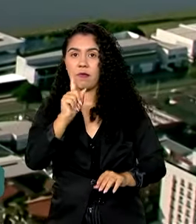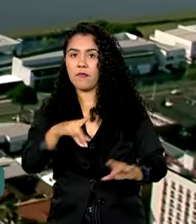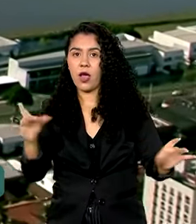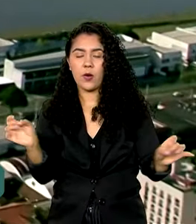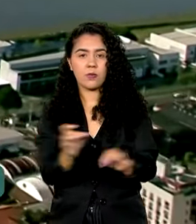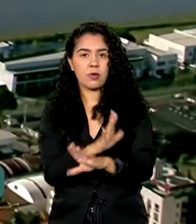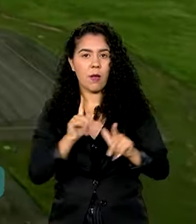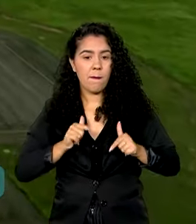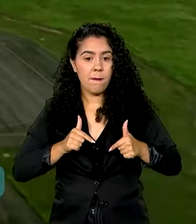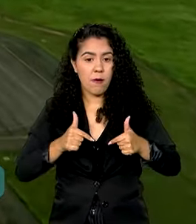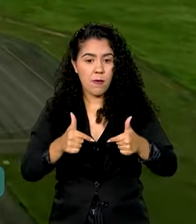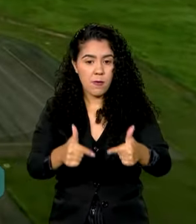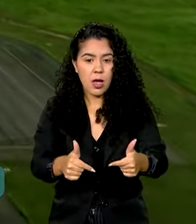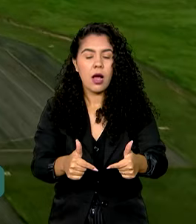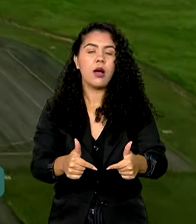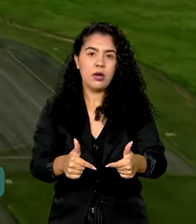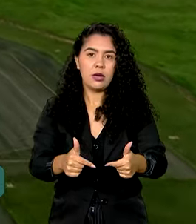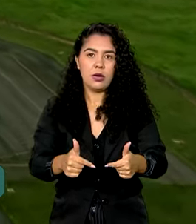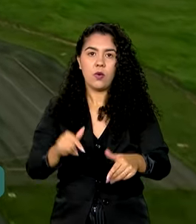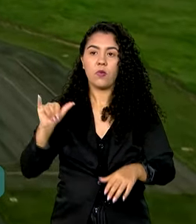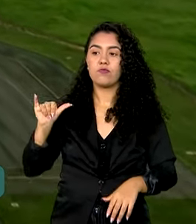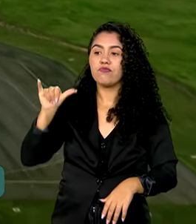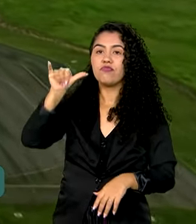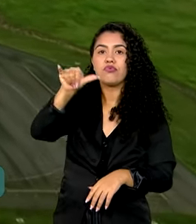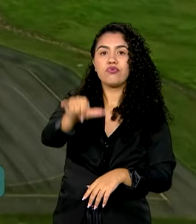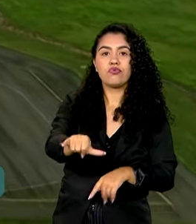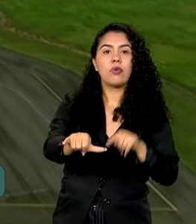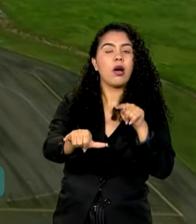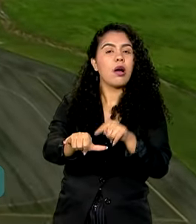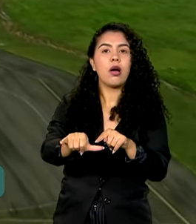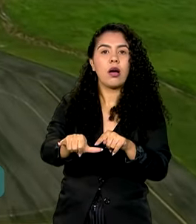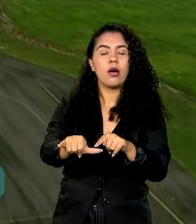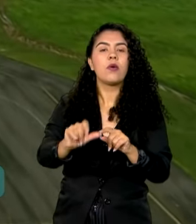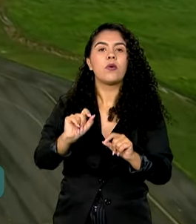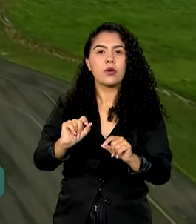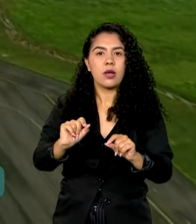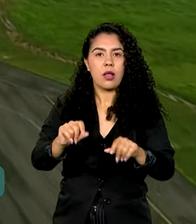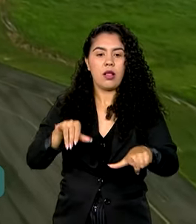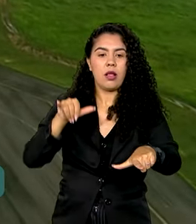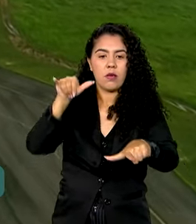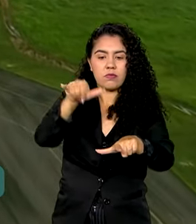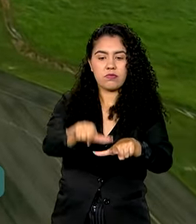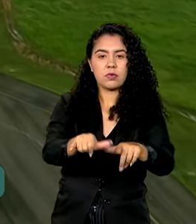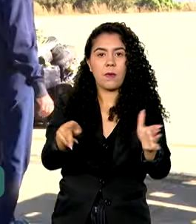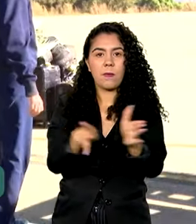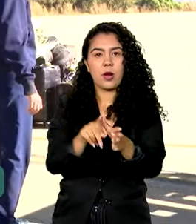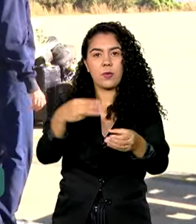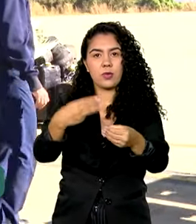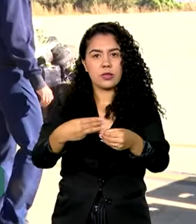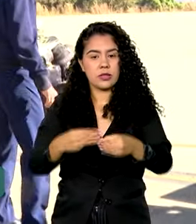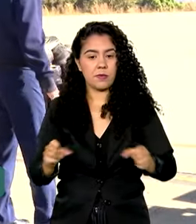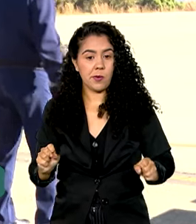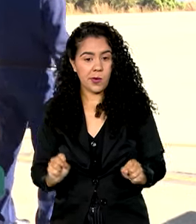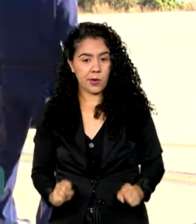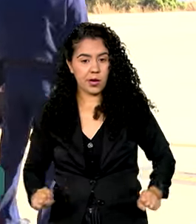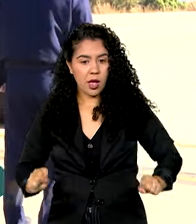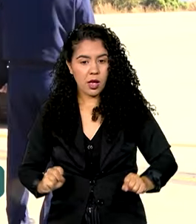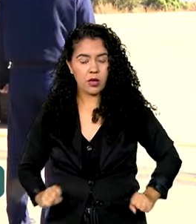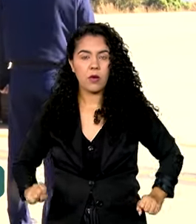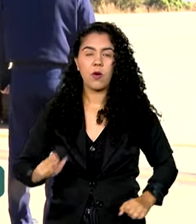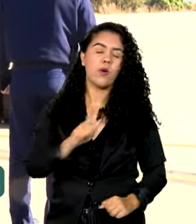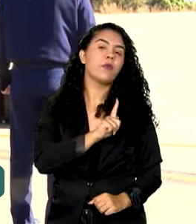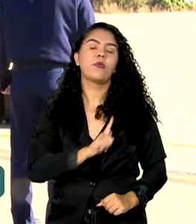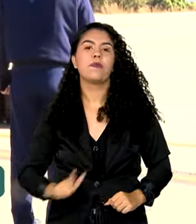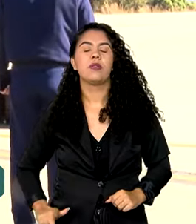reabertura completa, os voos continuarão sendo operados via base aérea de canoas. O governo também enviou